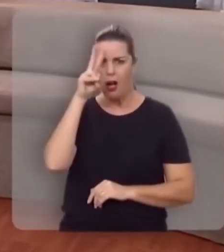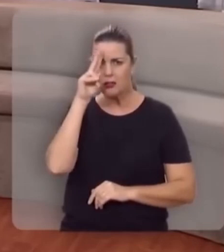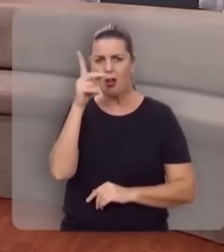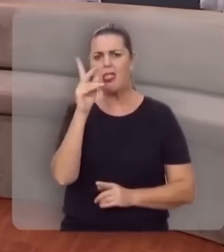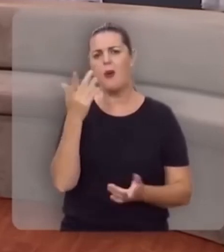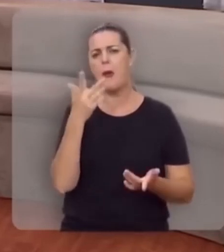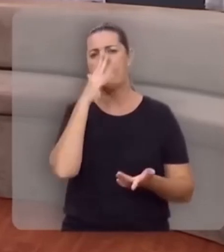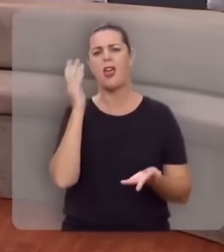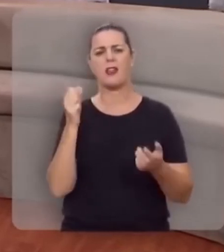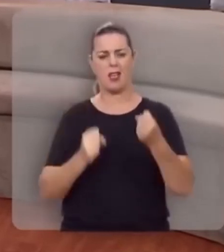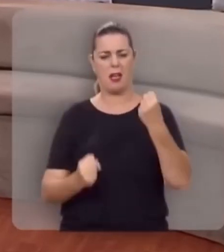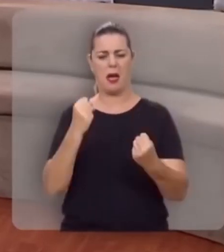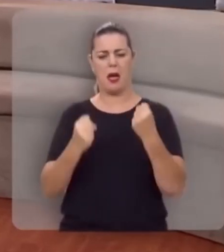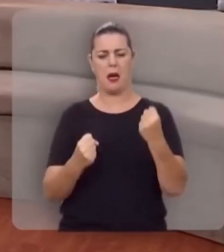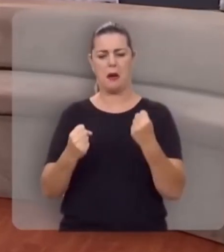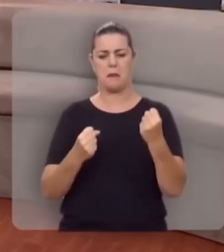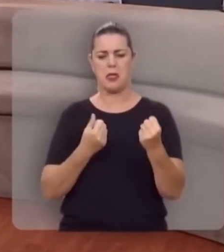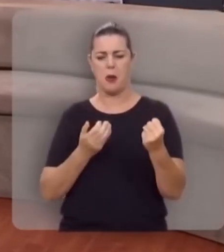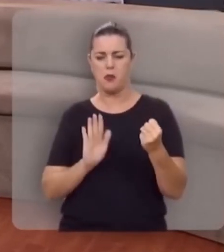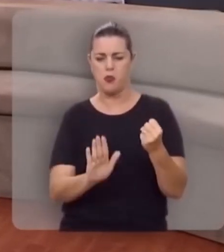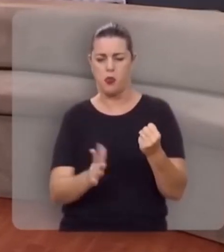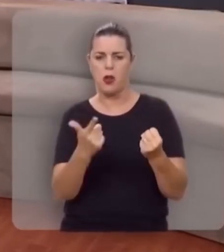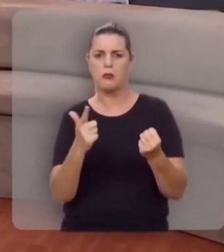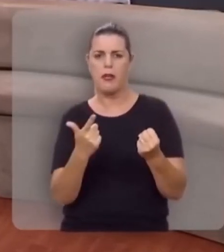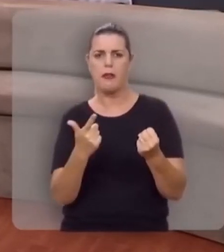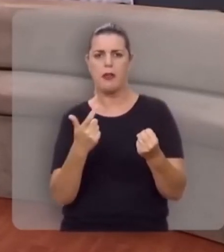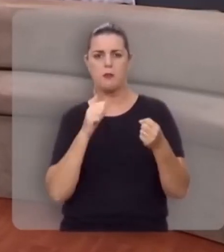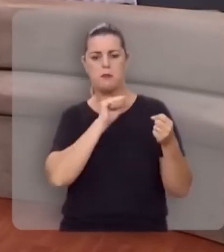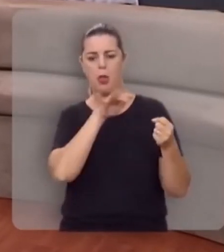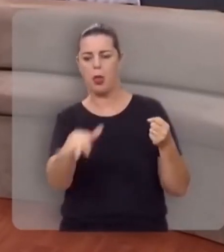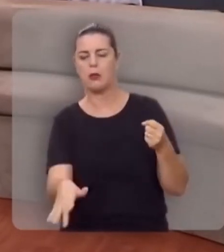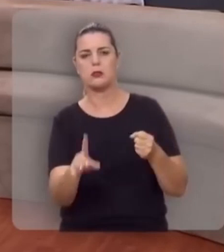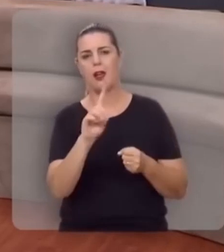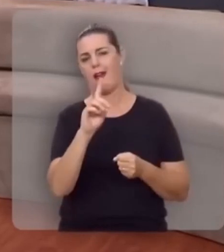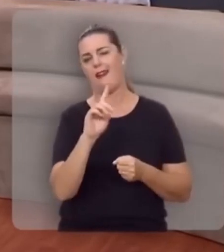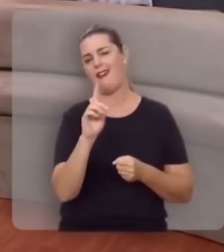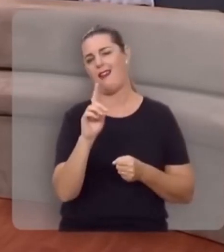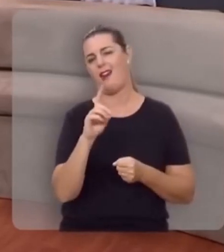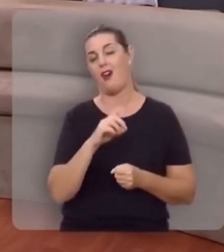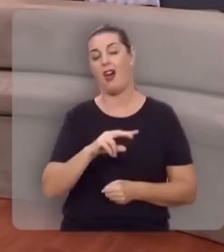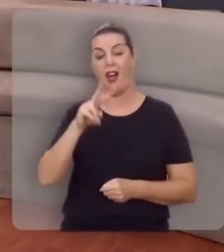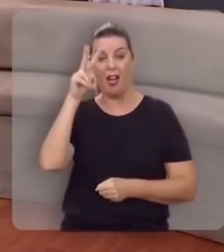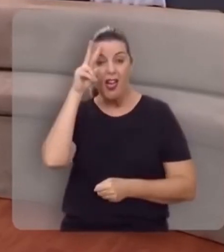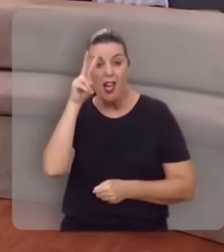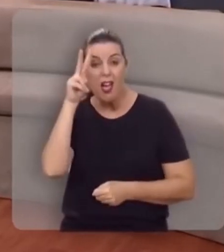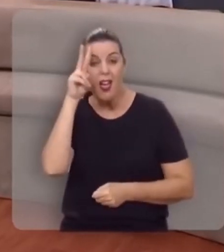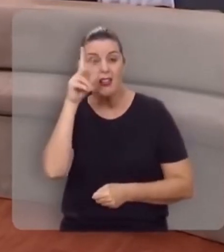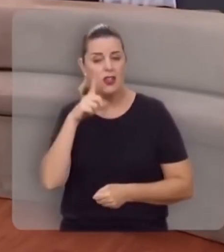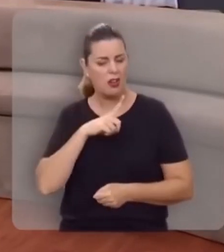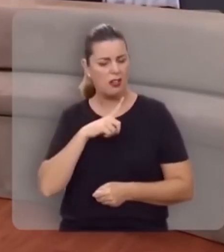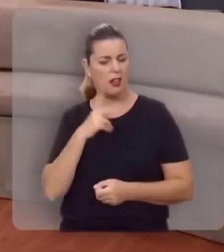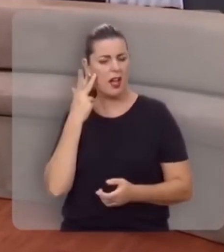não é um caminhão, sem freio, usadeira abaixo, não, a história é teleológica, ou seja, ela